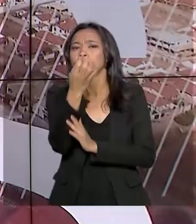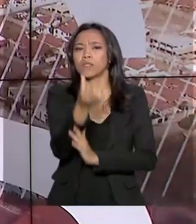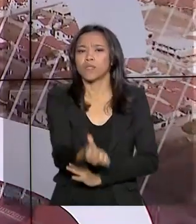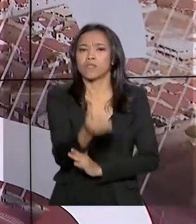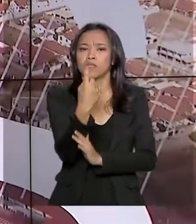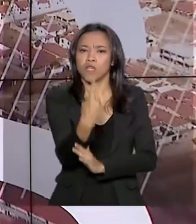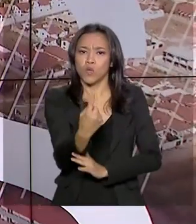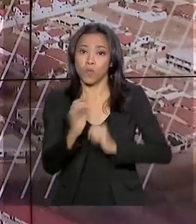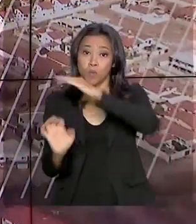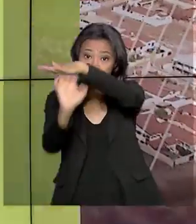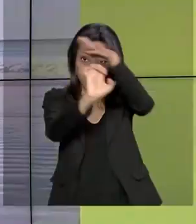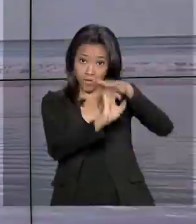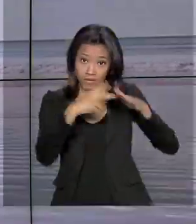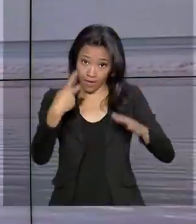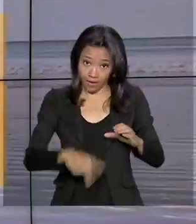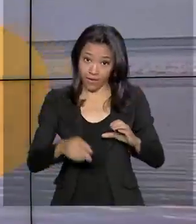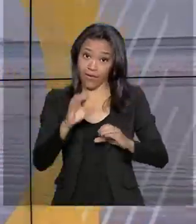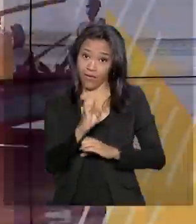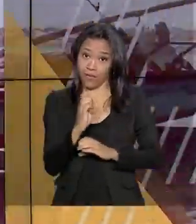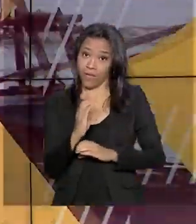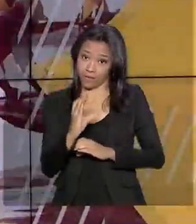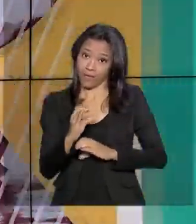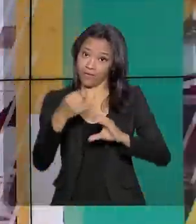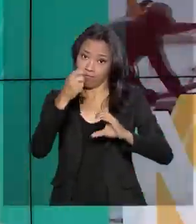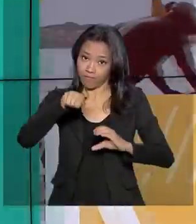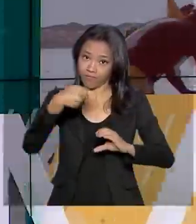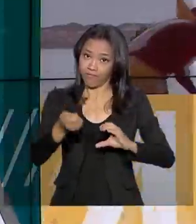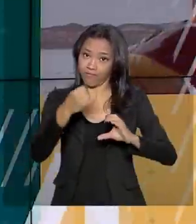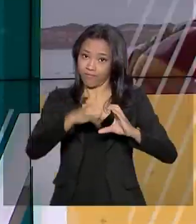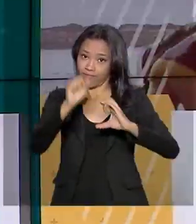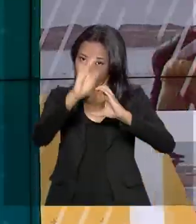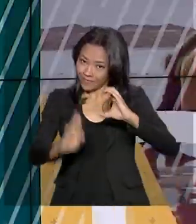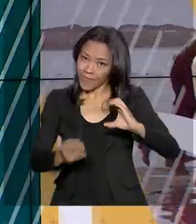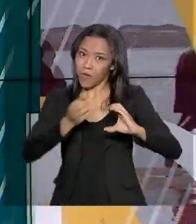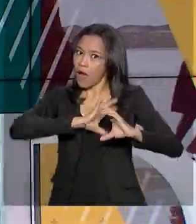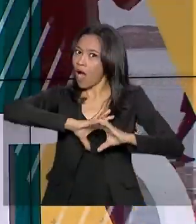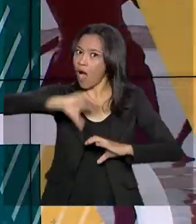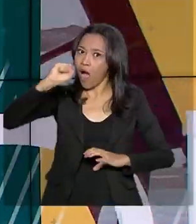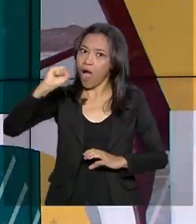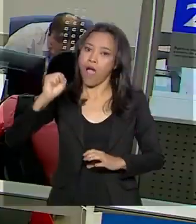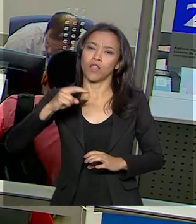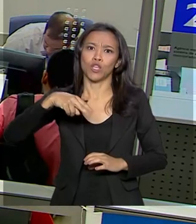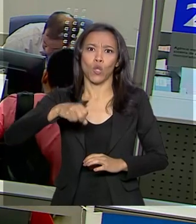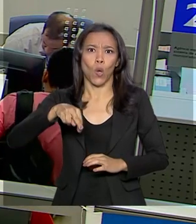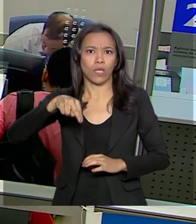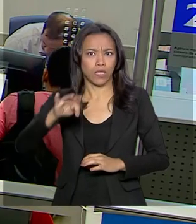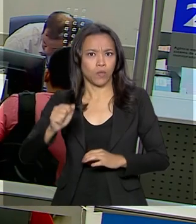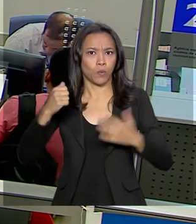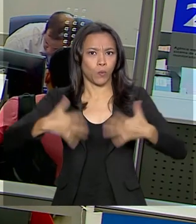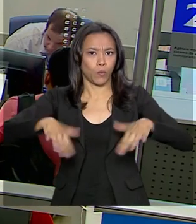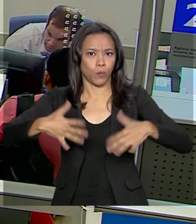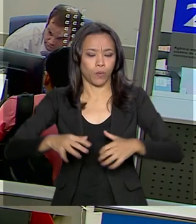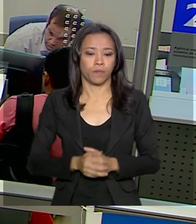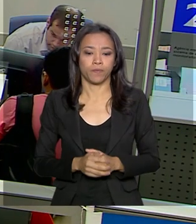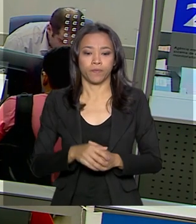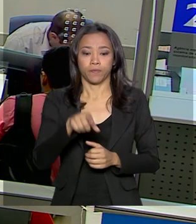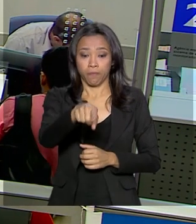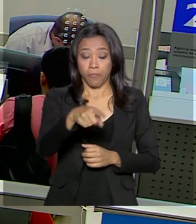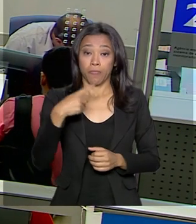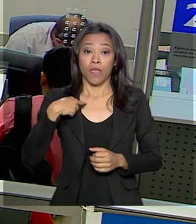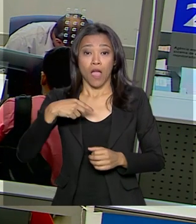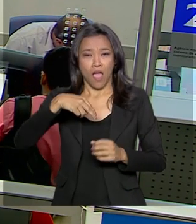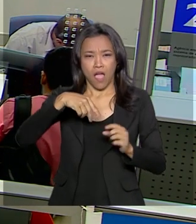analisadas e a EBC, Empresa Brasil de Comunicação, conquistou a nota máxima. A média das